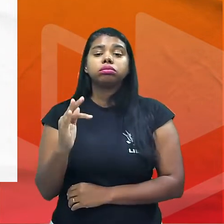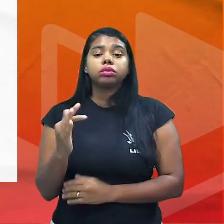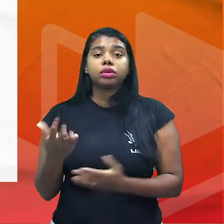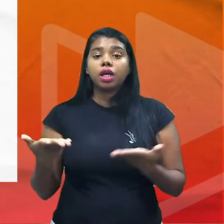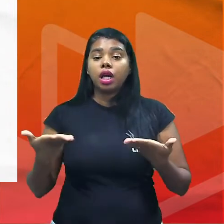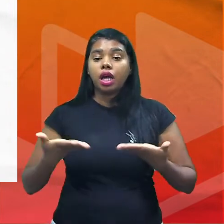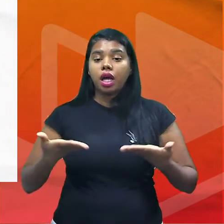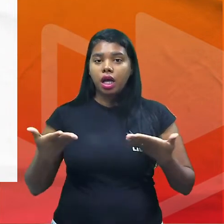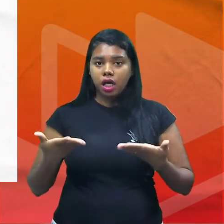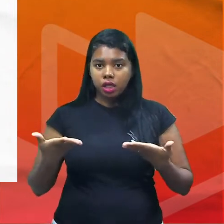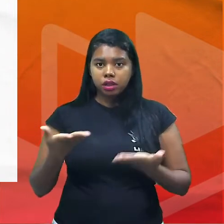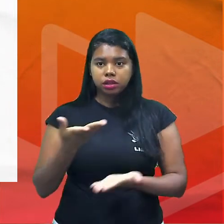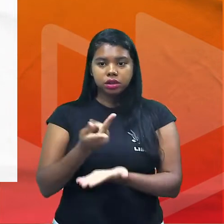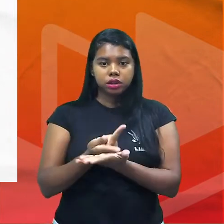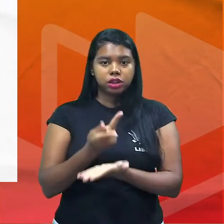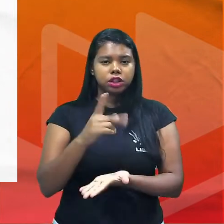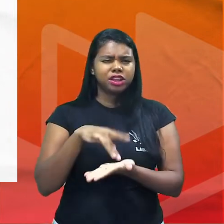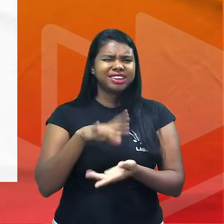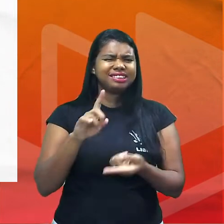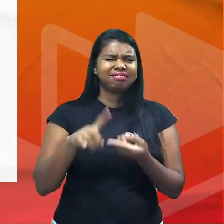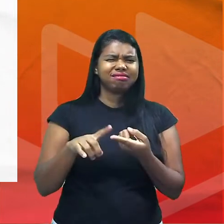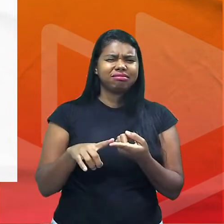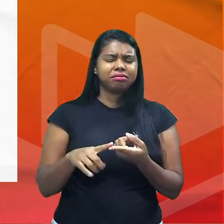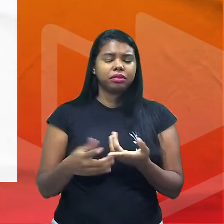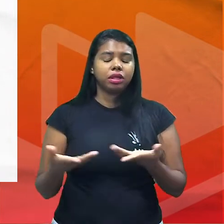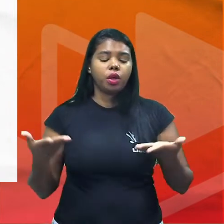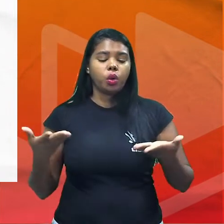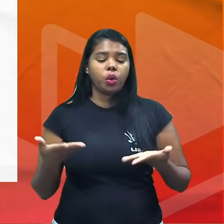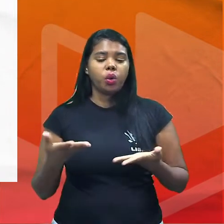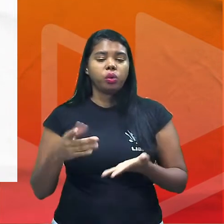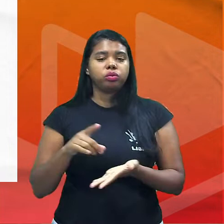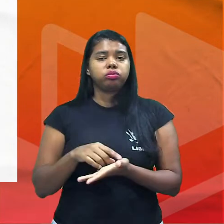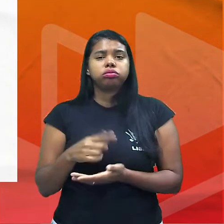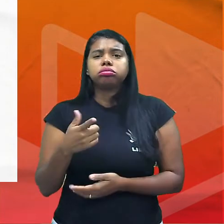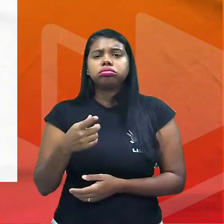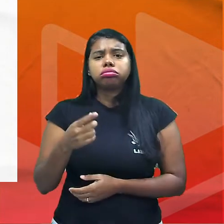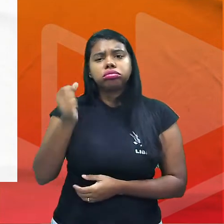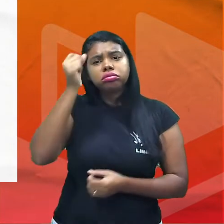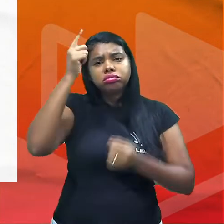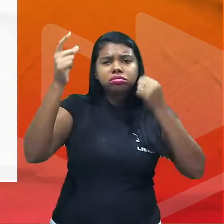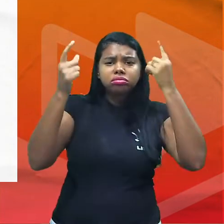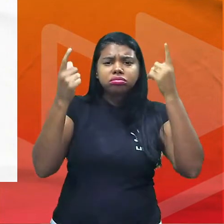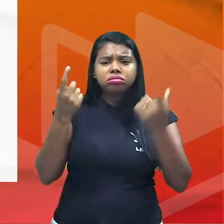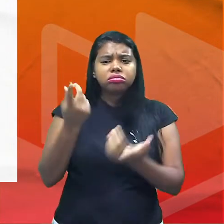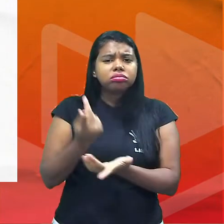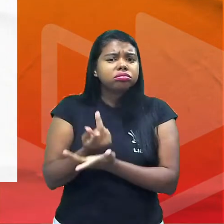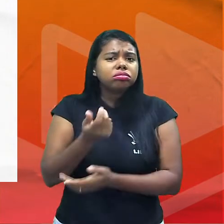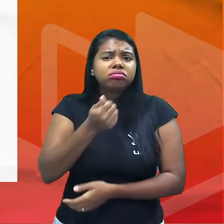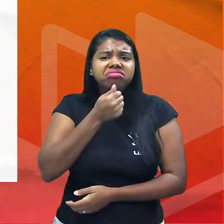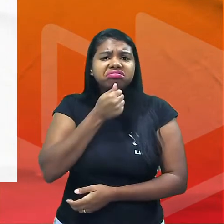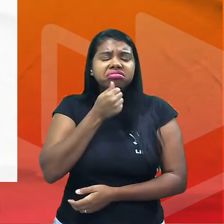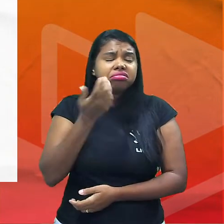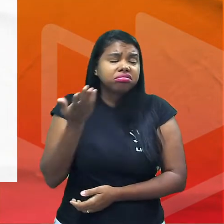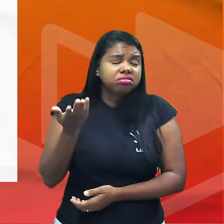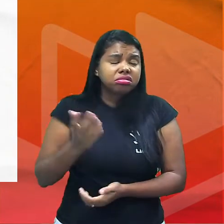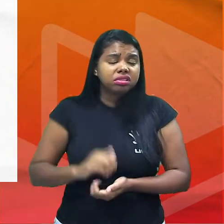tornarão de primeira necessidade nem foram inventadas ainda nem foram inventadas ainda